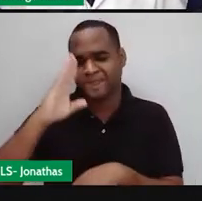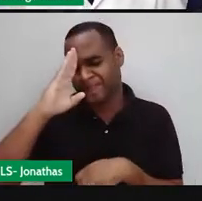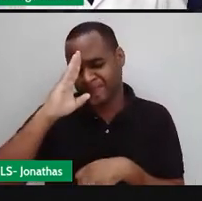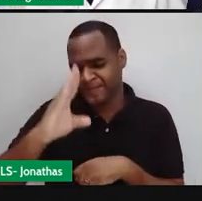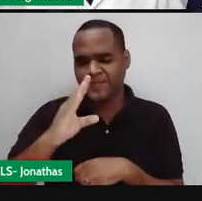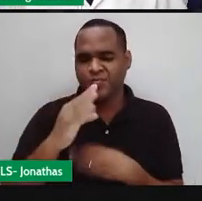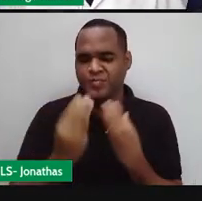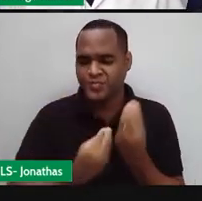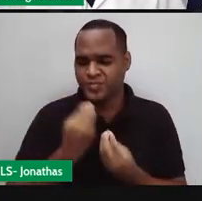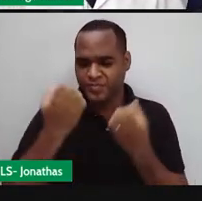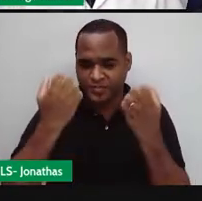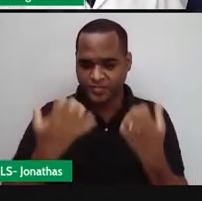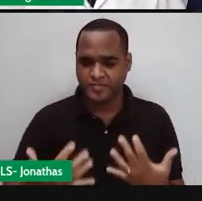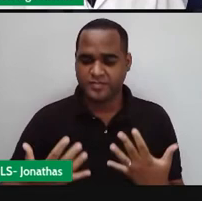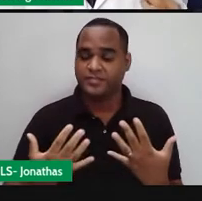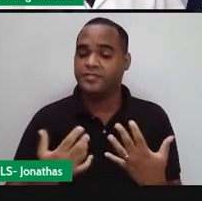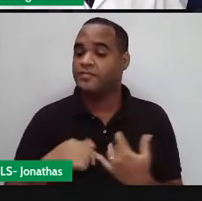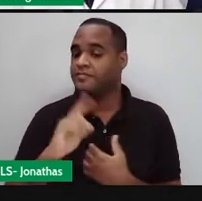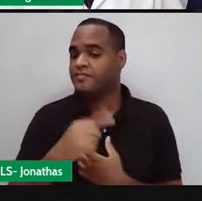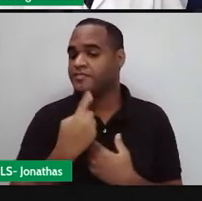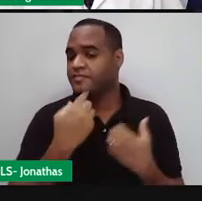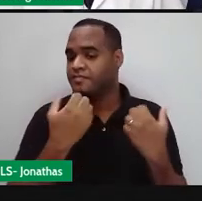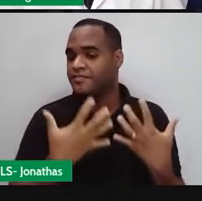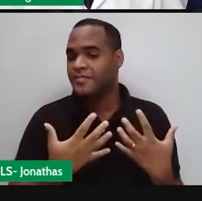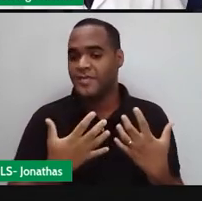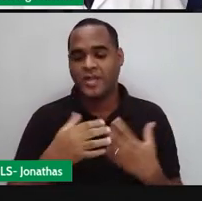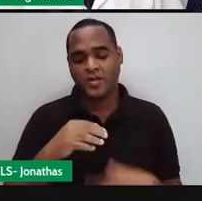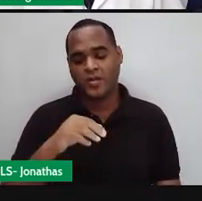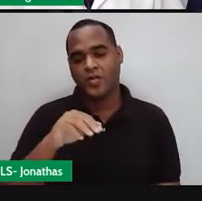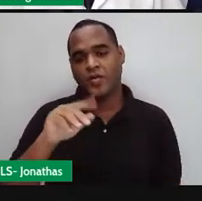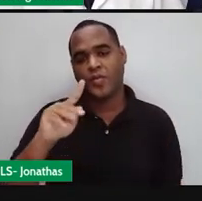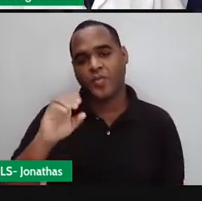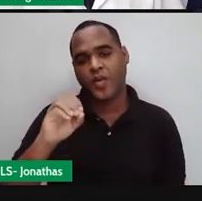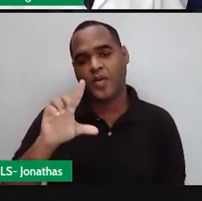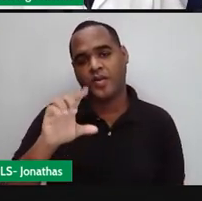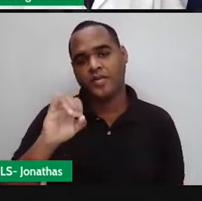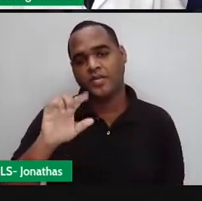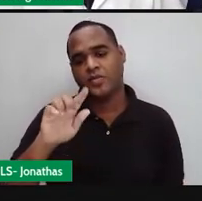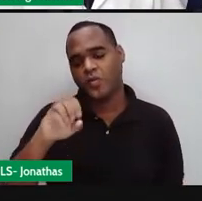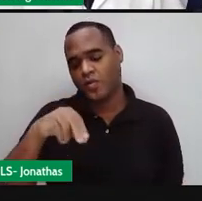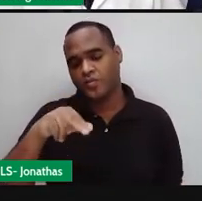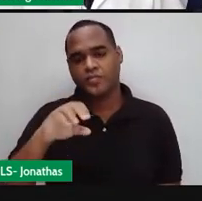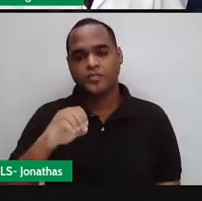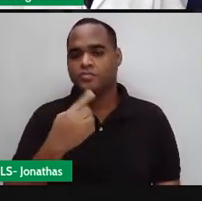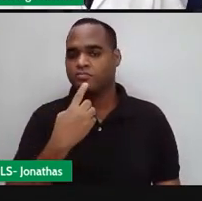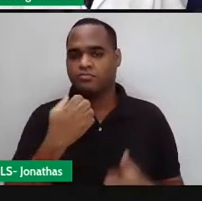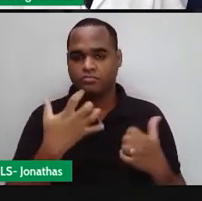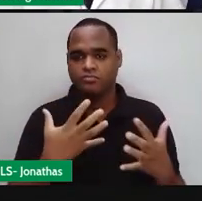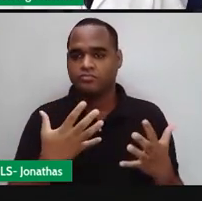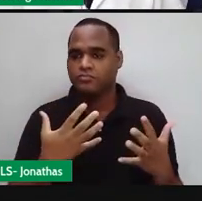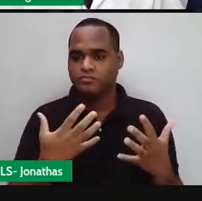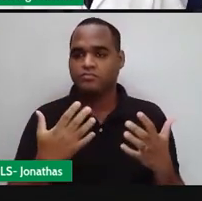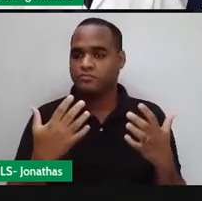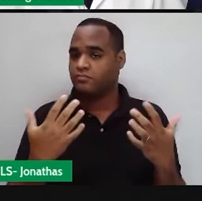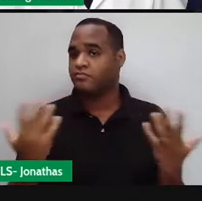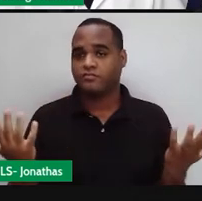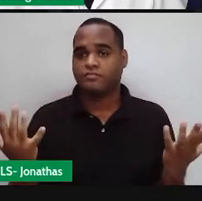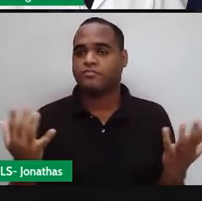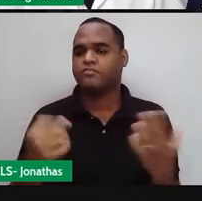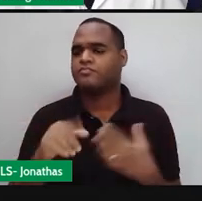né? E esse formatozinho é um polígono, ó. Polígono. Então, esse